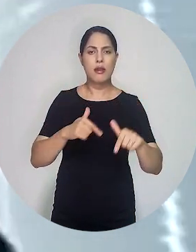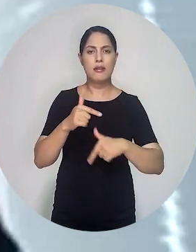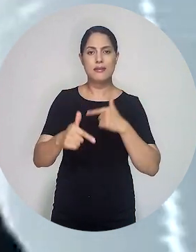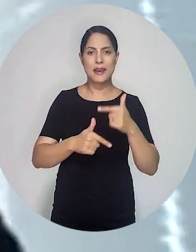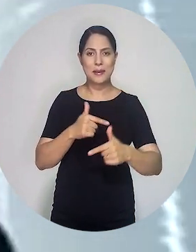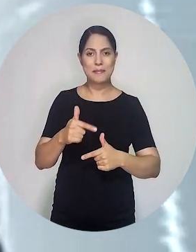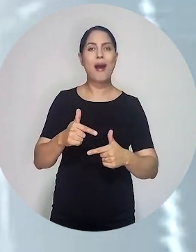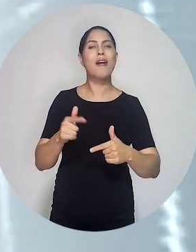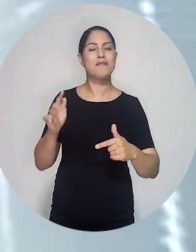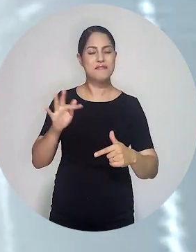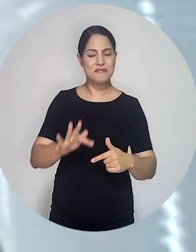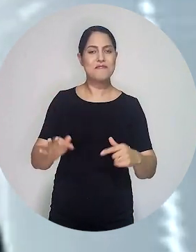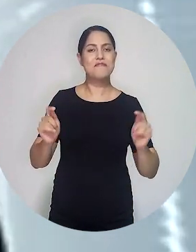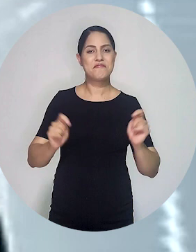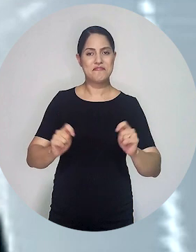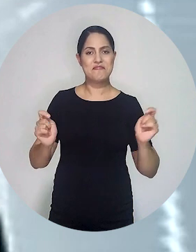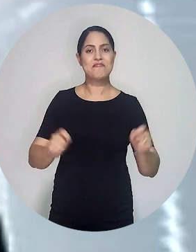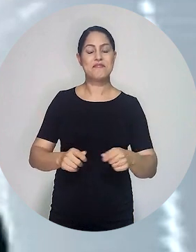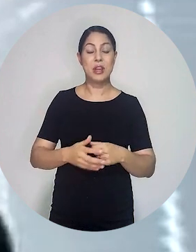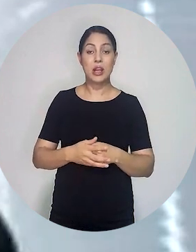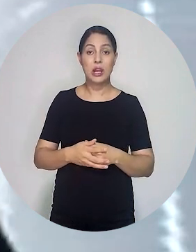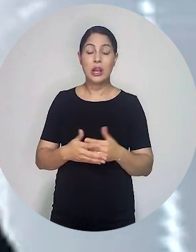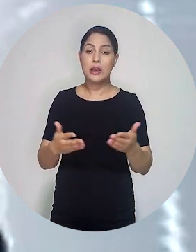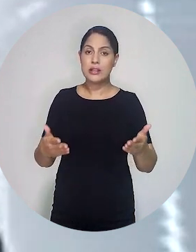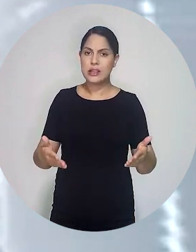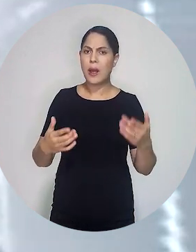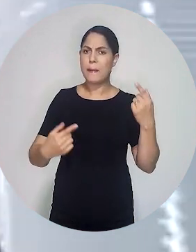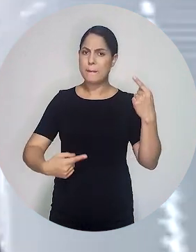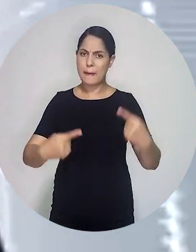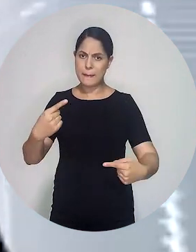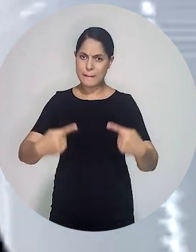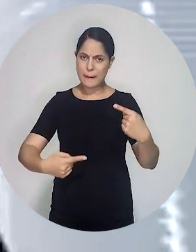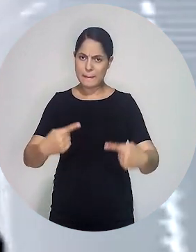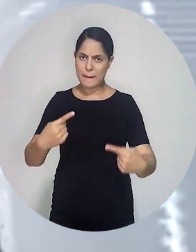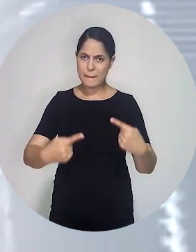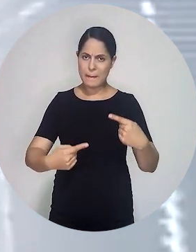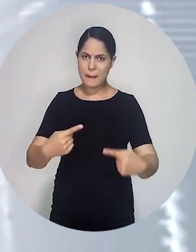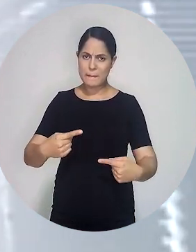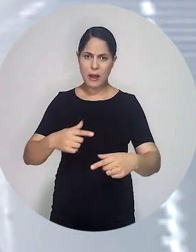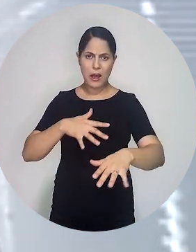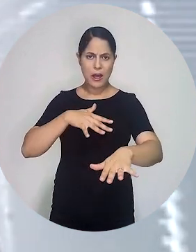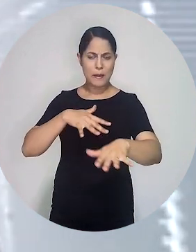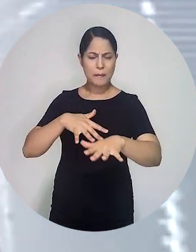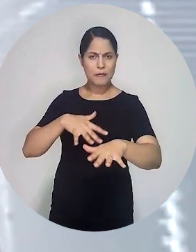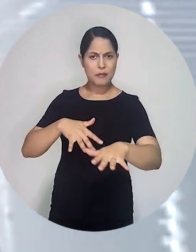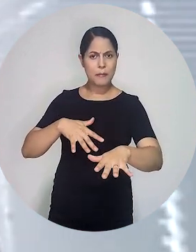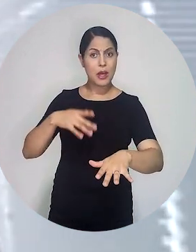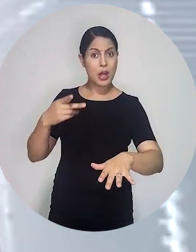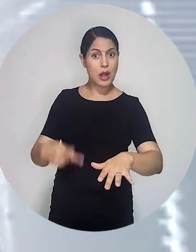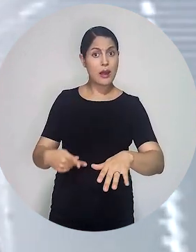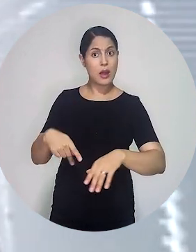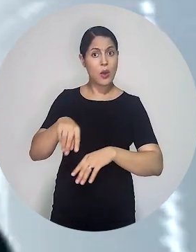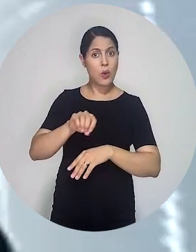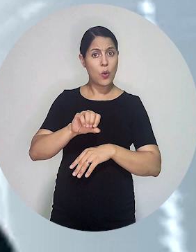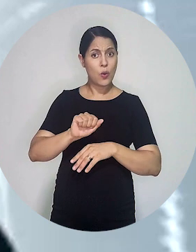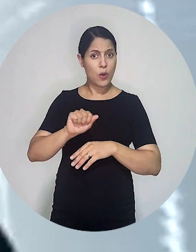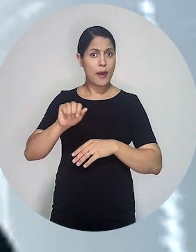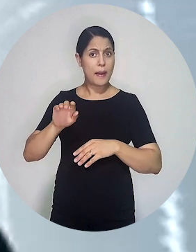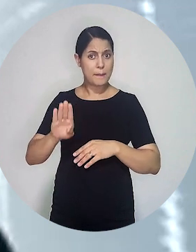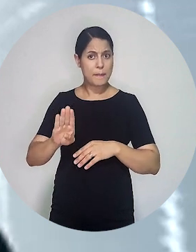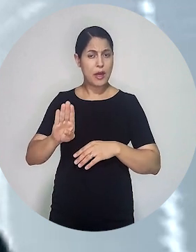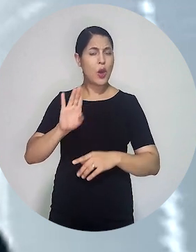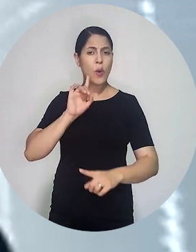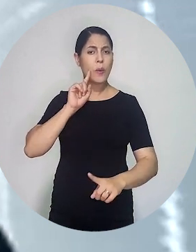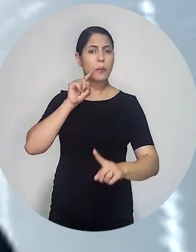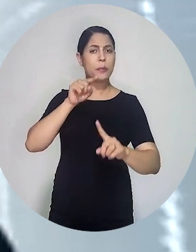tranquilidade ao exercício profissional. Também foi objeto de debate a força de um